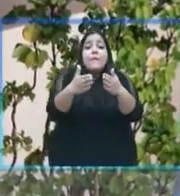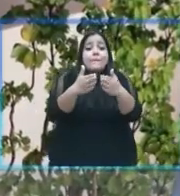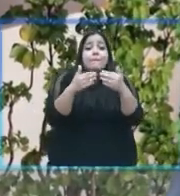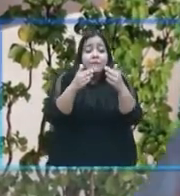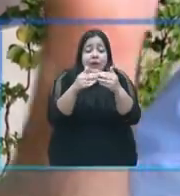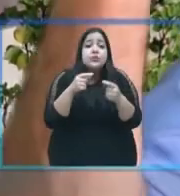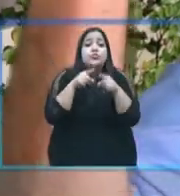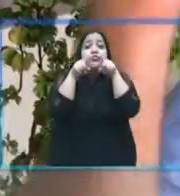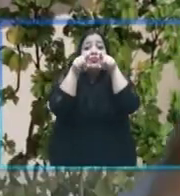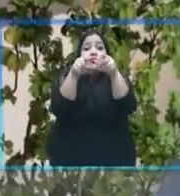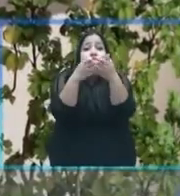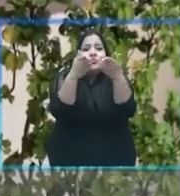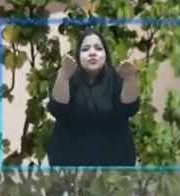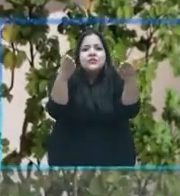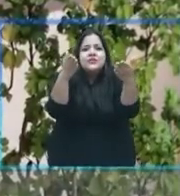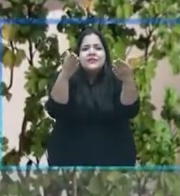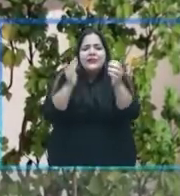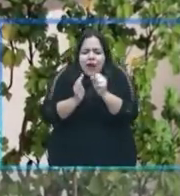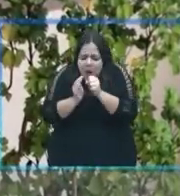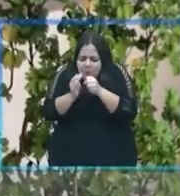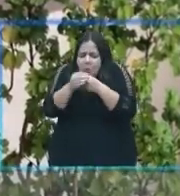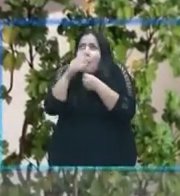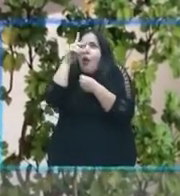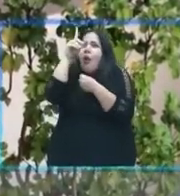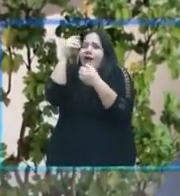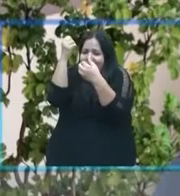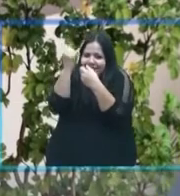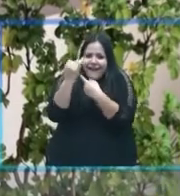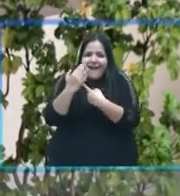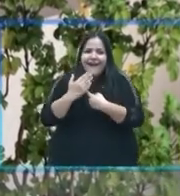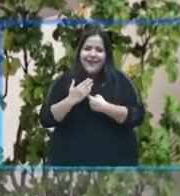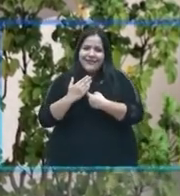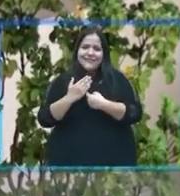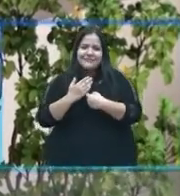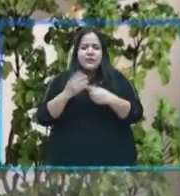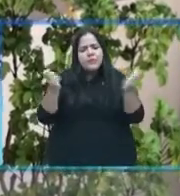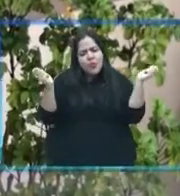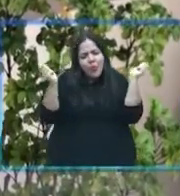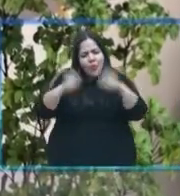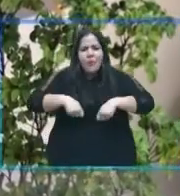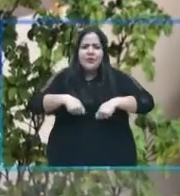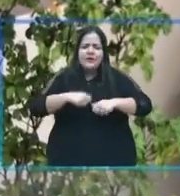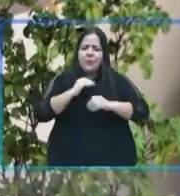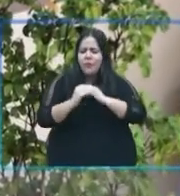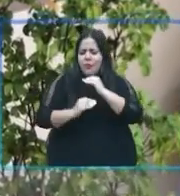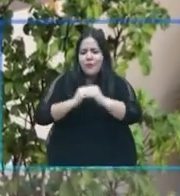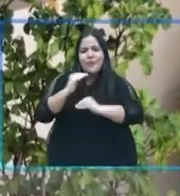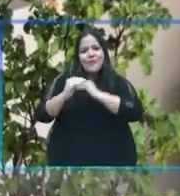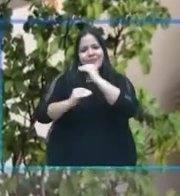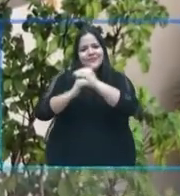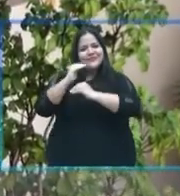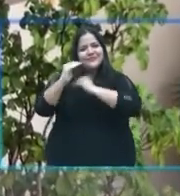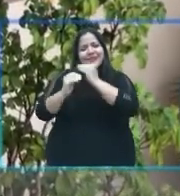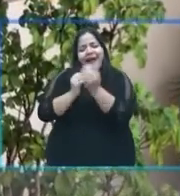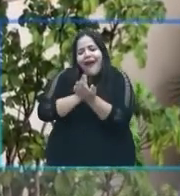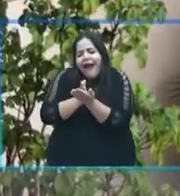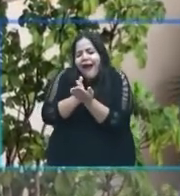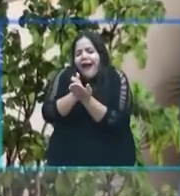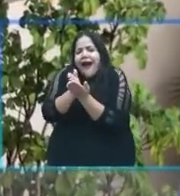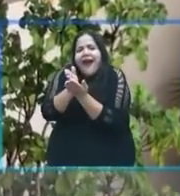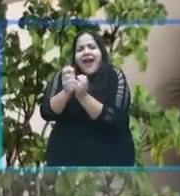e a proteção de Deus, para que nós possamos continuar a caminhar